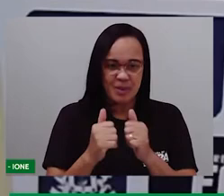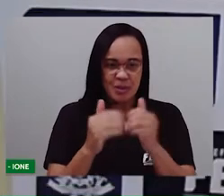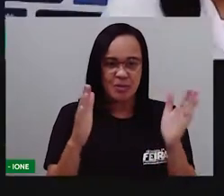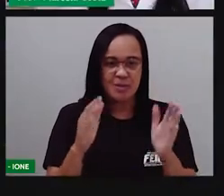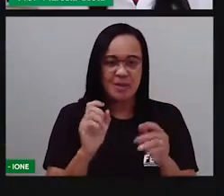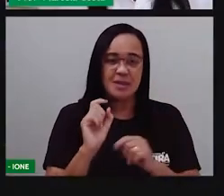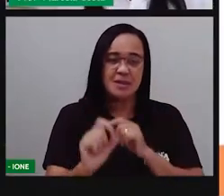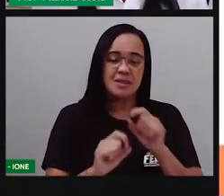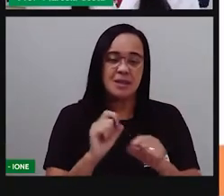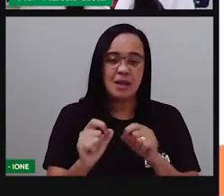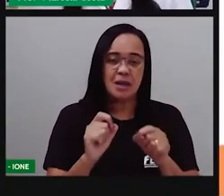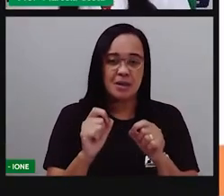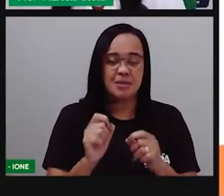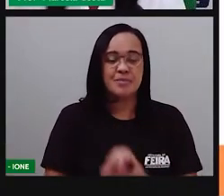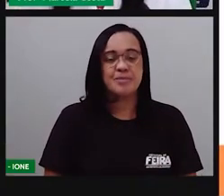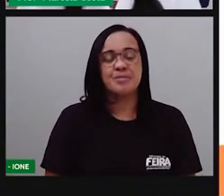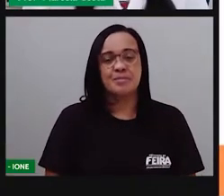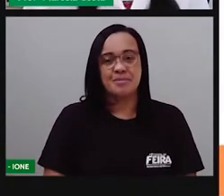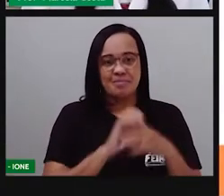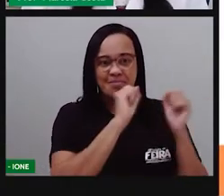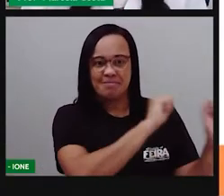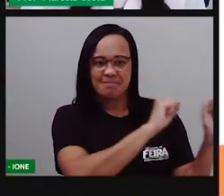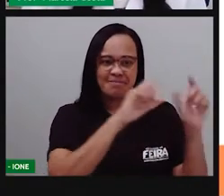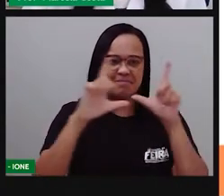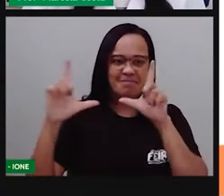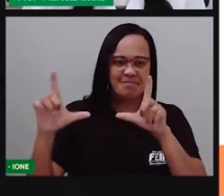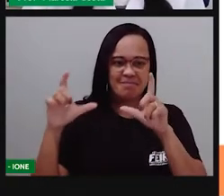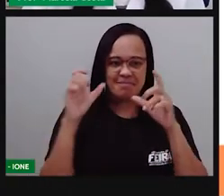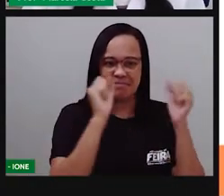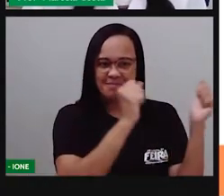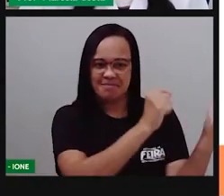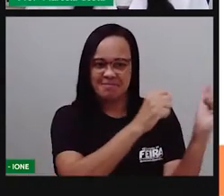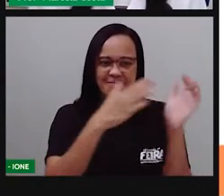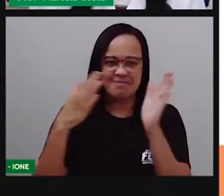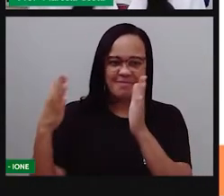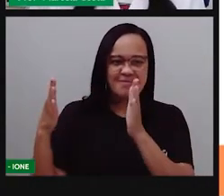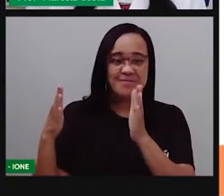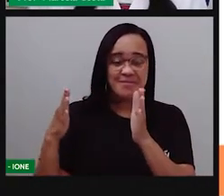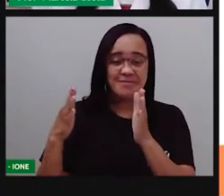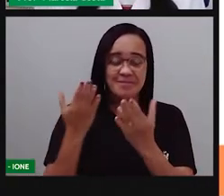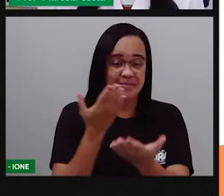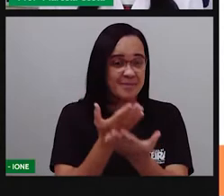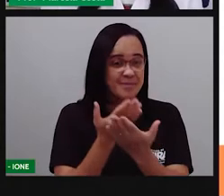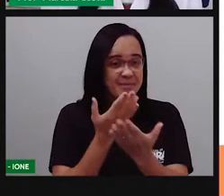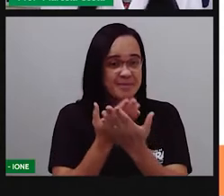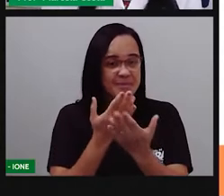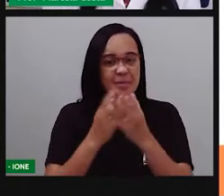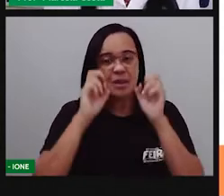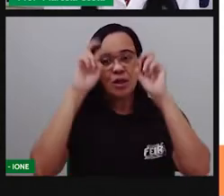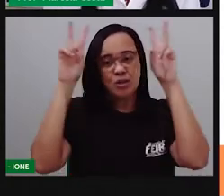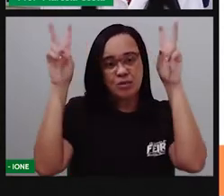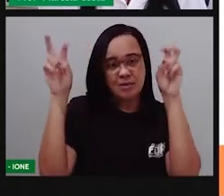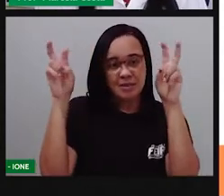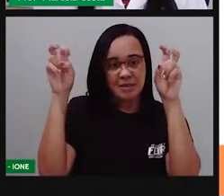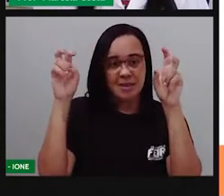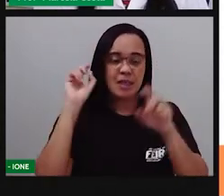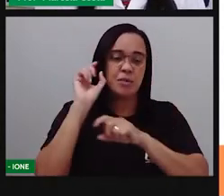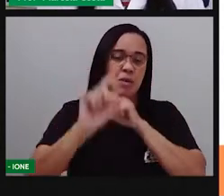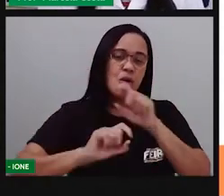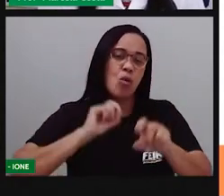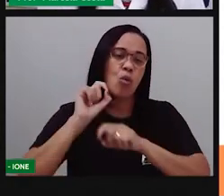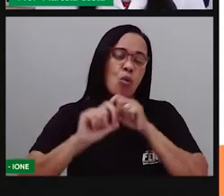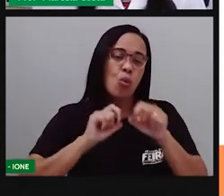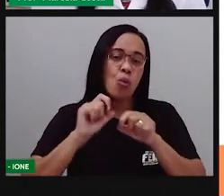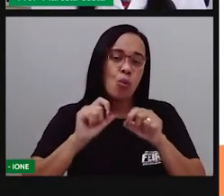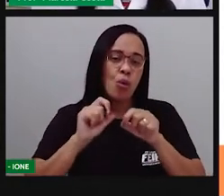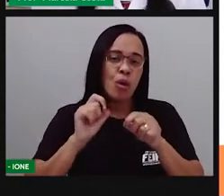a nossa aula trazendo o tema de hoje. Hoje, nós vamos